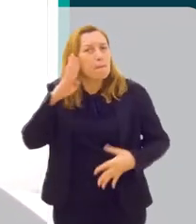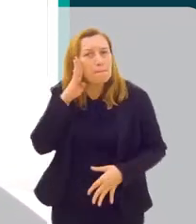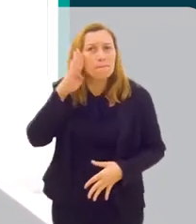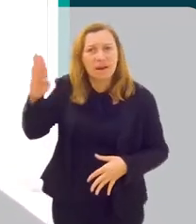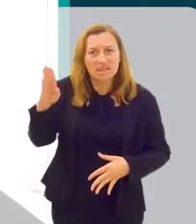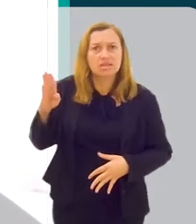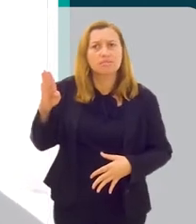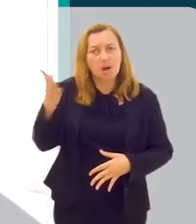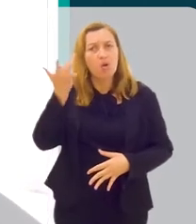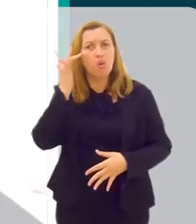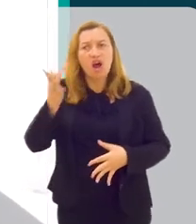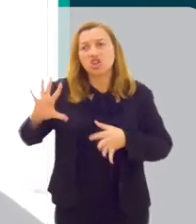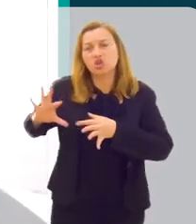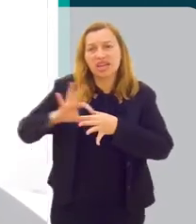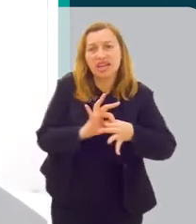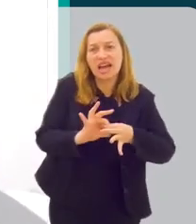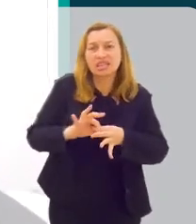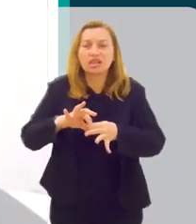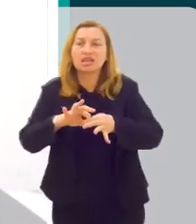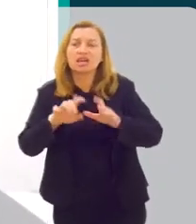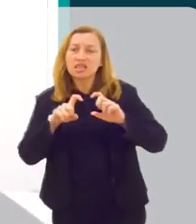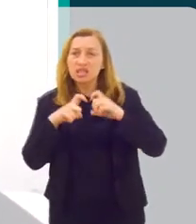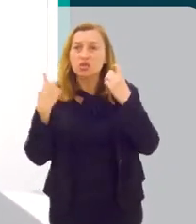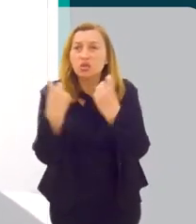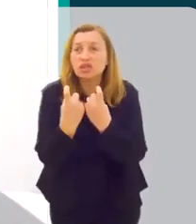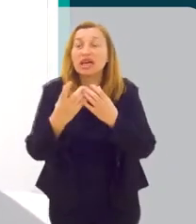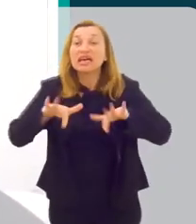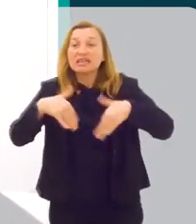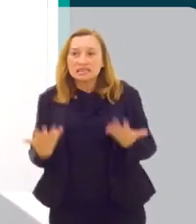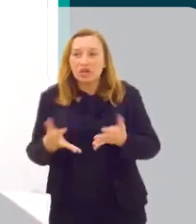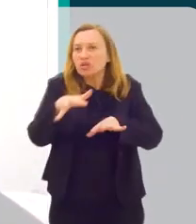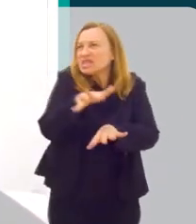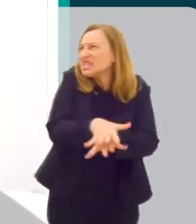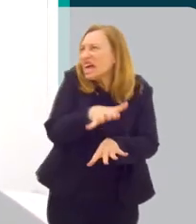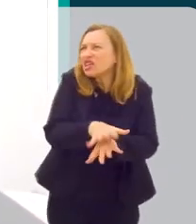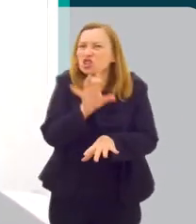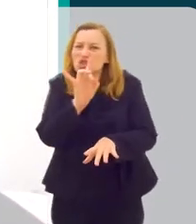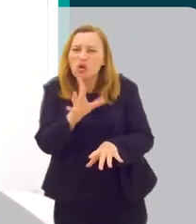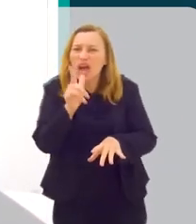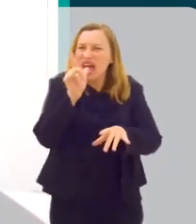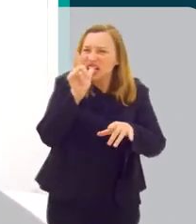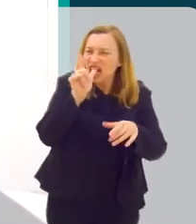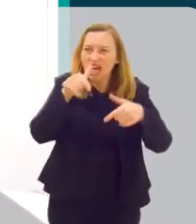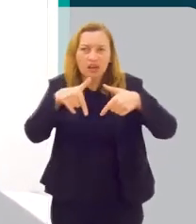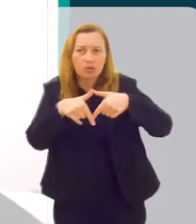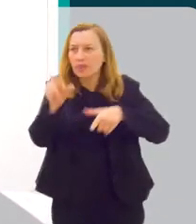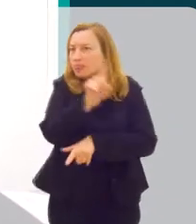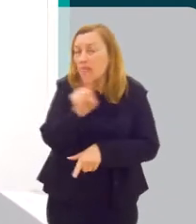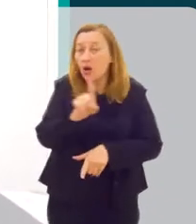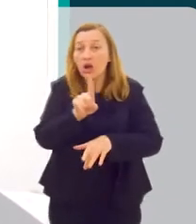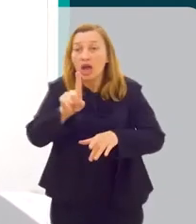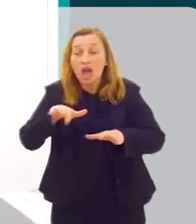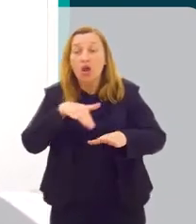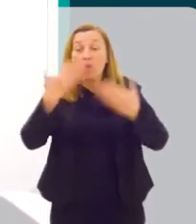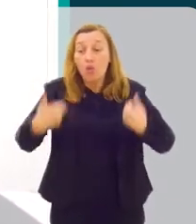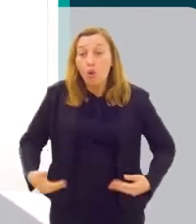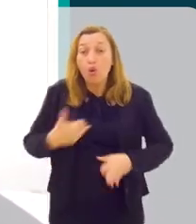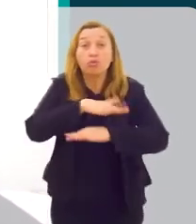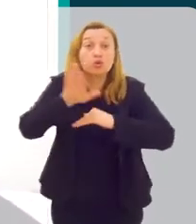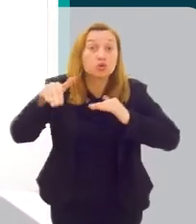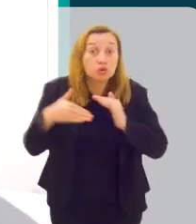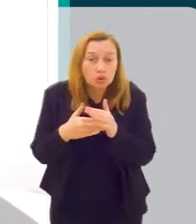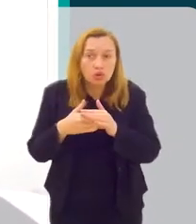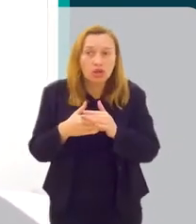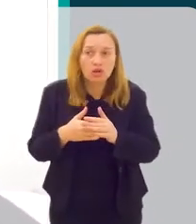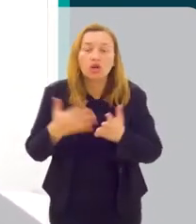realmente é um órgão principal ligado à sexualidade. Então, o sexo não é só órgão sexual, é o corpo